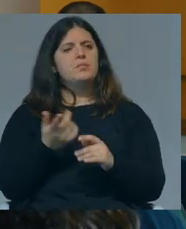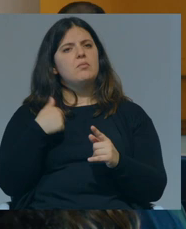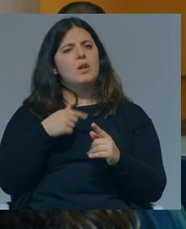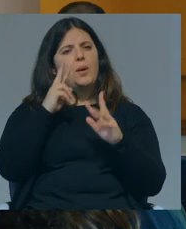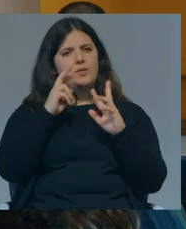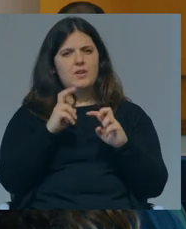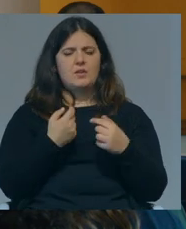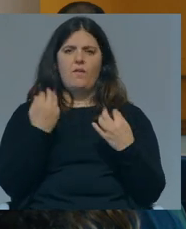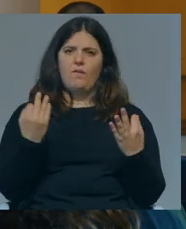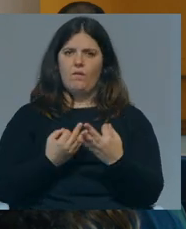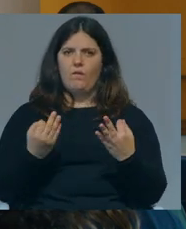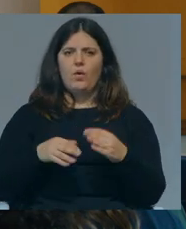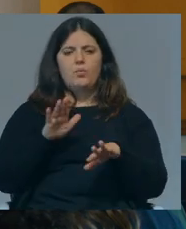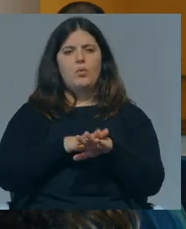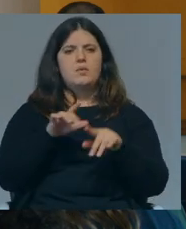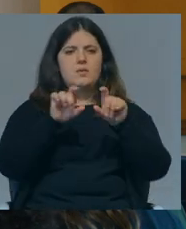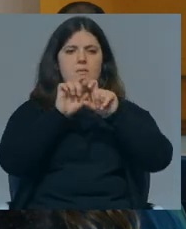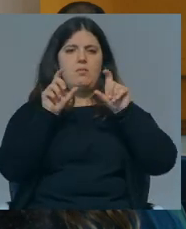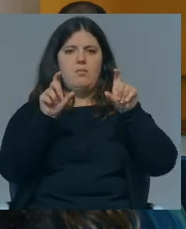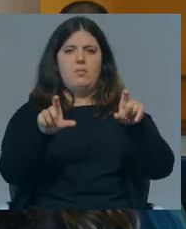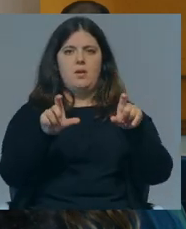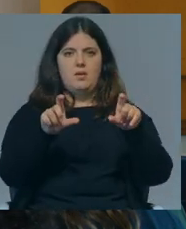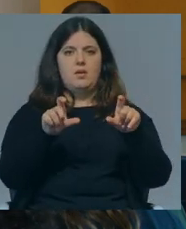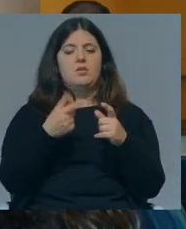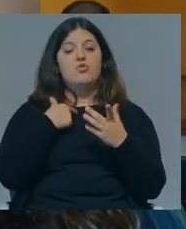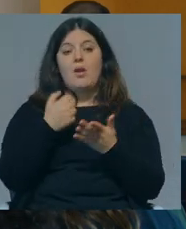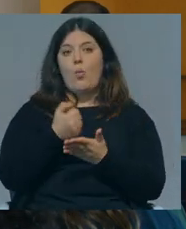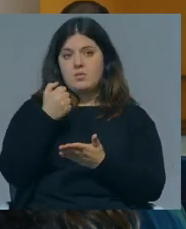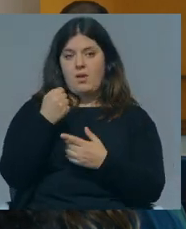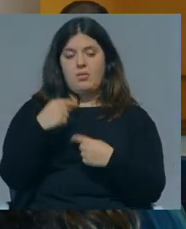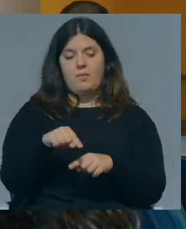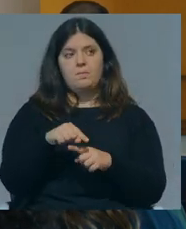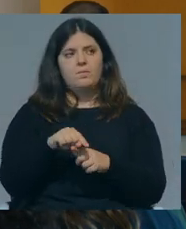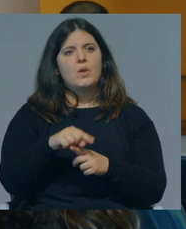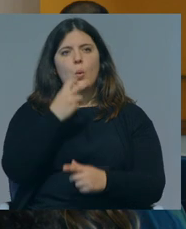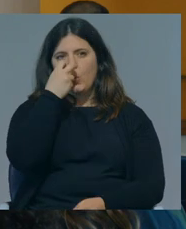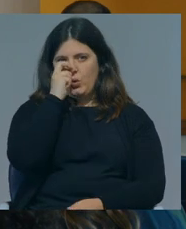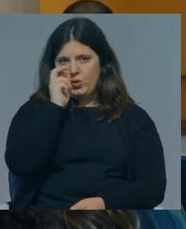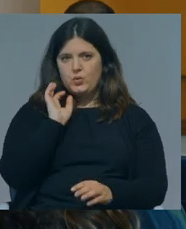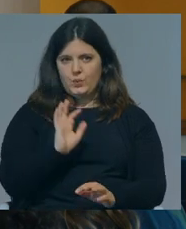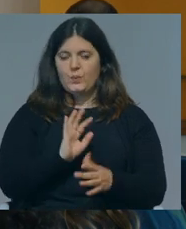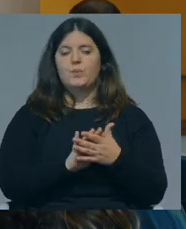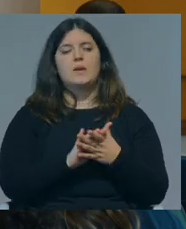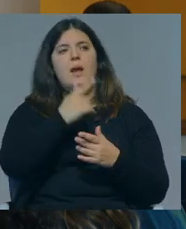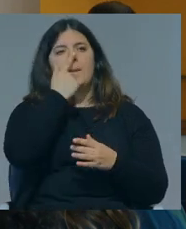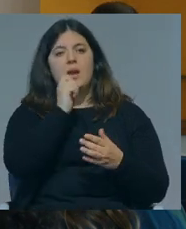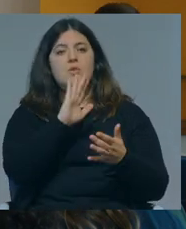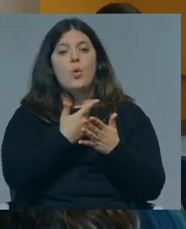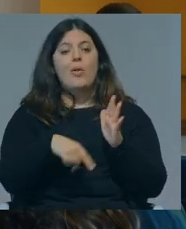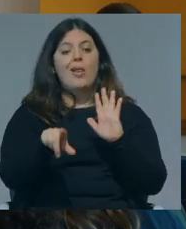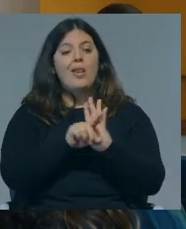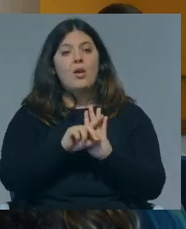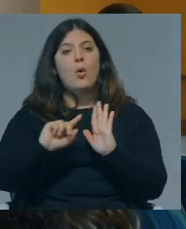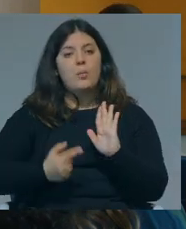fiz uma investigação sobre a questão das empresas, as empresas cotadas em bolsa, e o que é curioso é que parece que só quando a lei